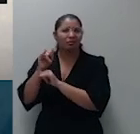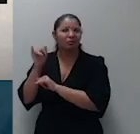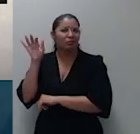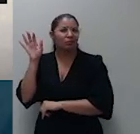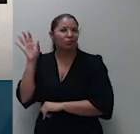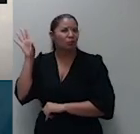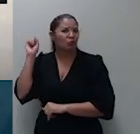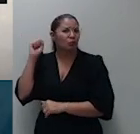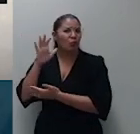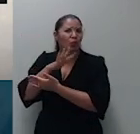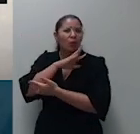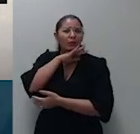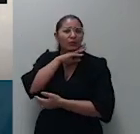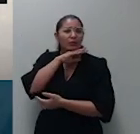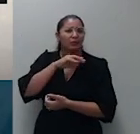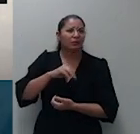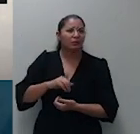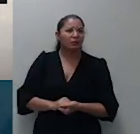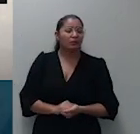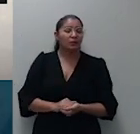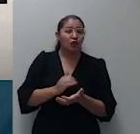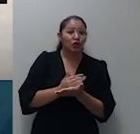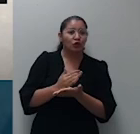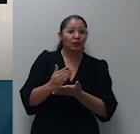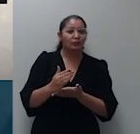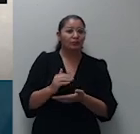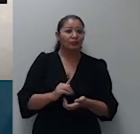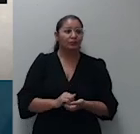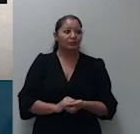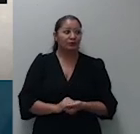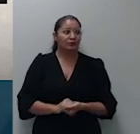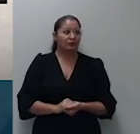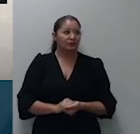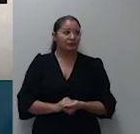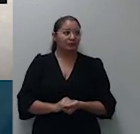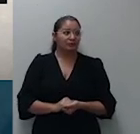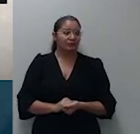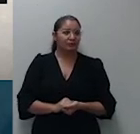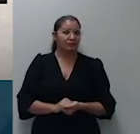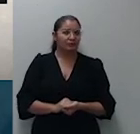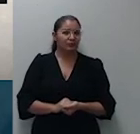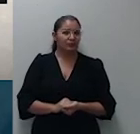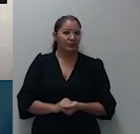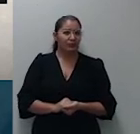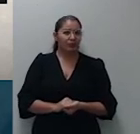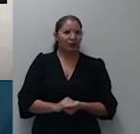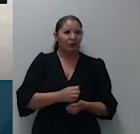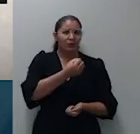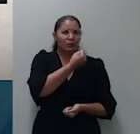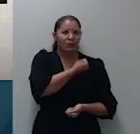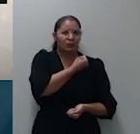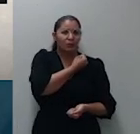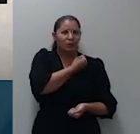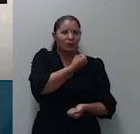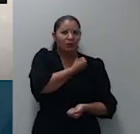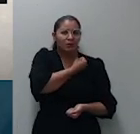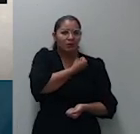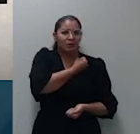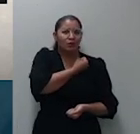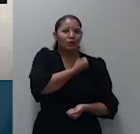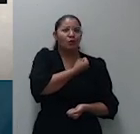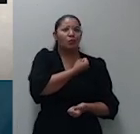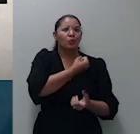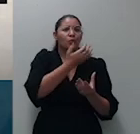na sequência o recurso especial 1868 106 do Mato